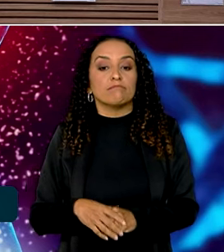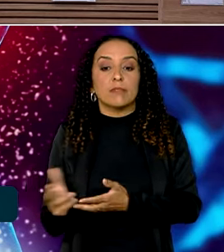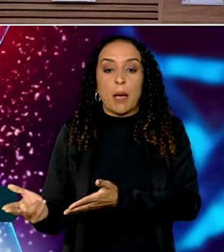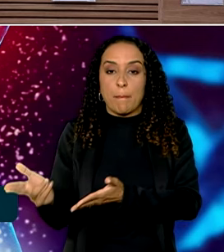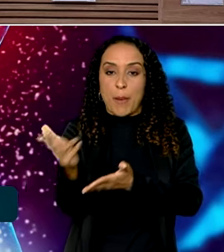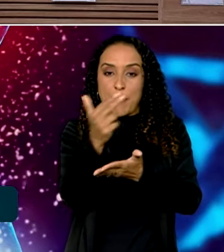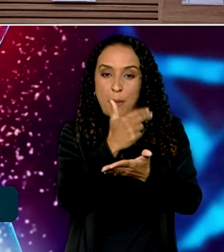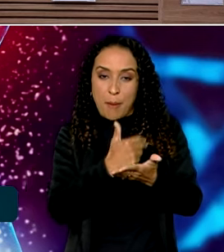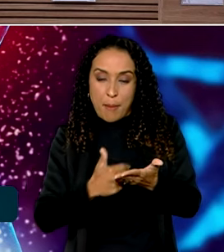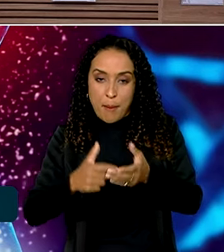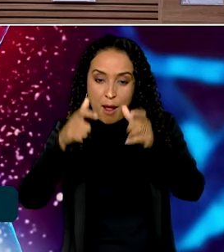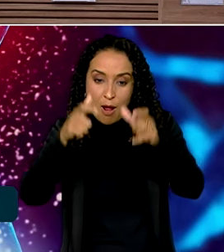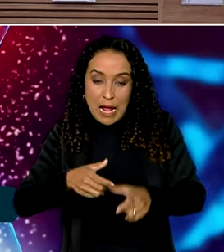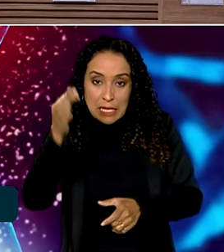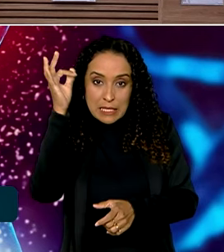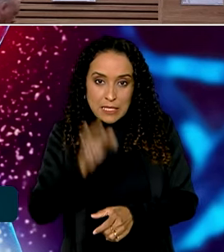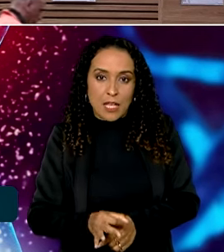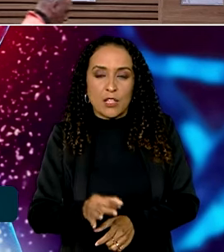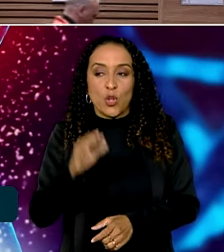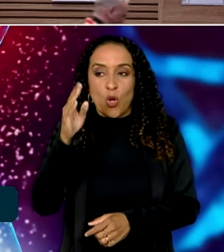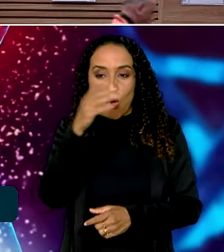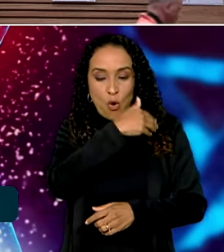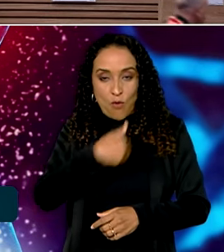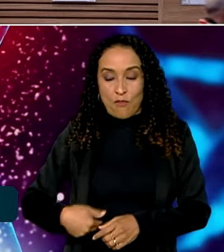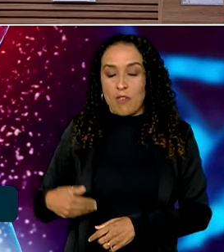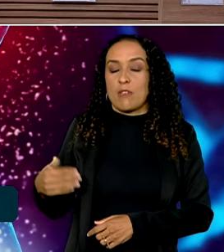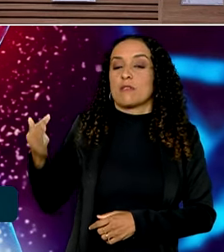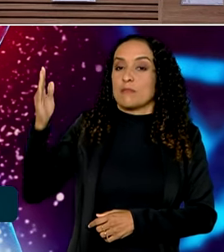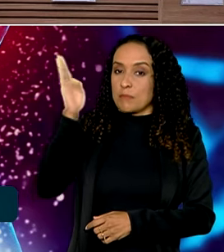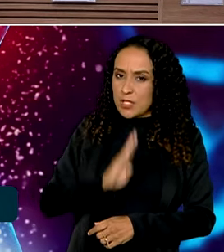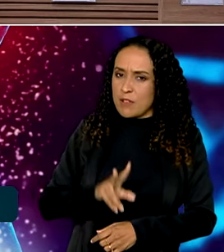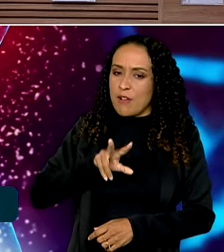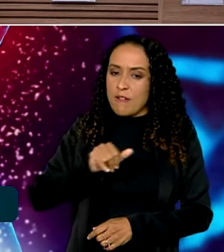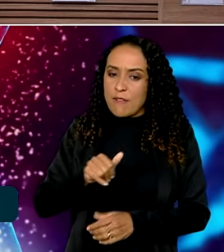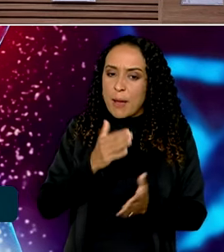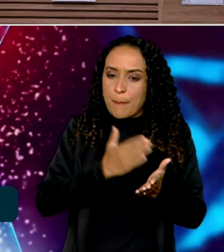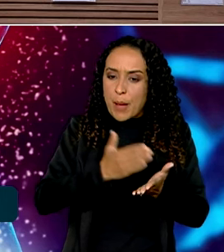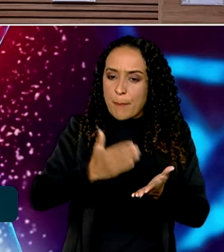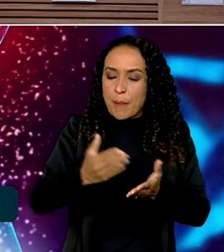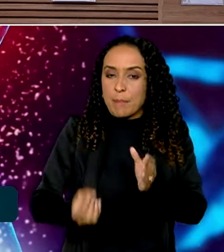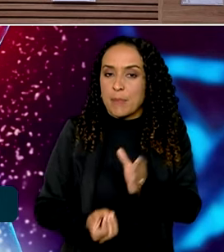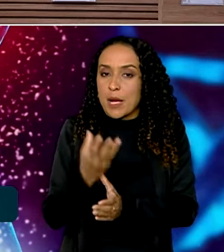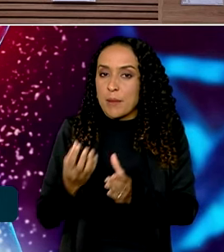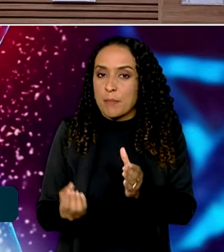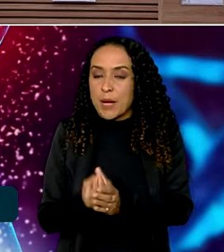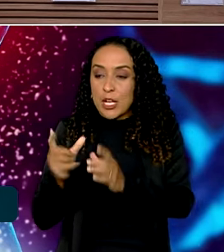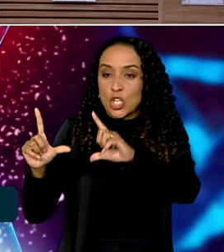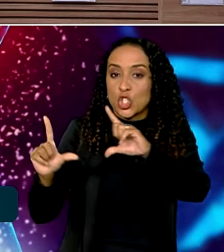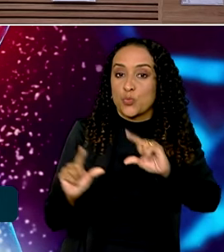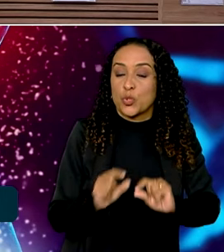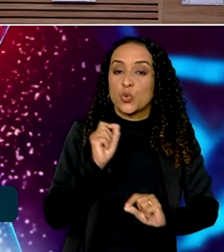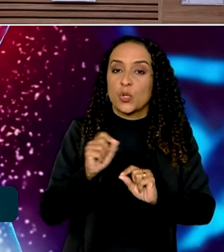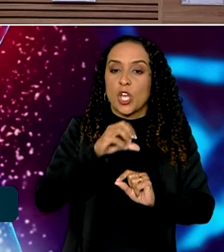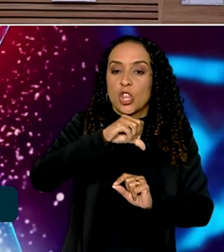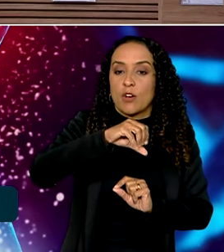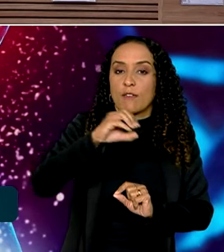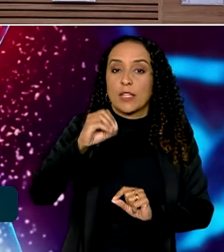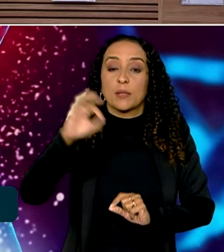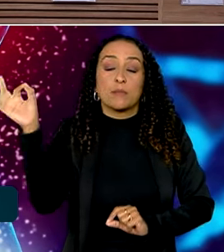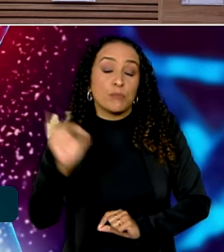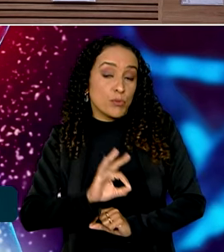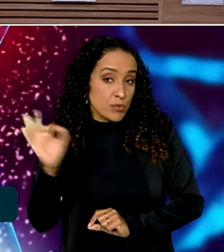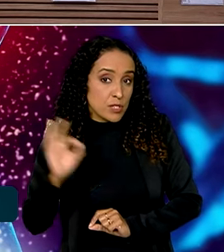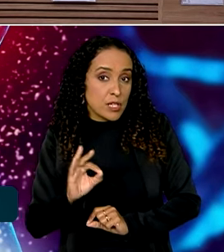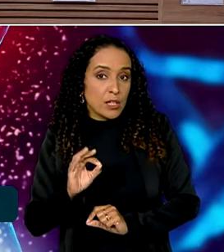mina nas mãos, o governo brasileiro vai queimar etapas do processo de produção, reduzindo em 90%